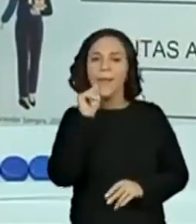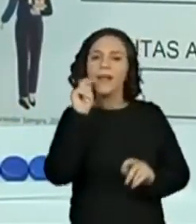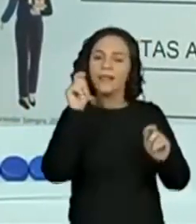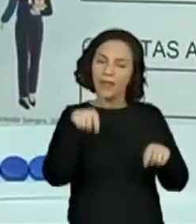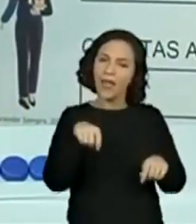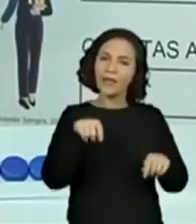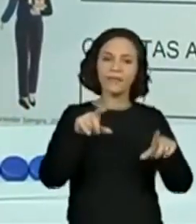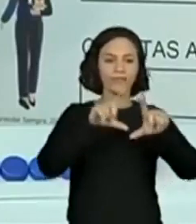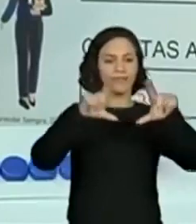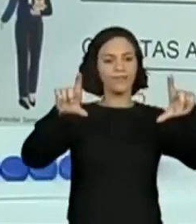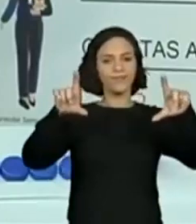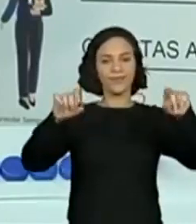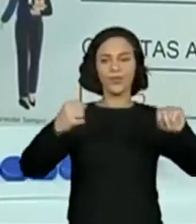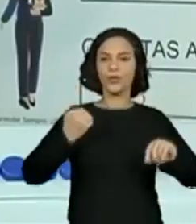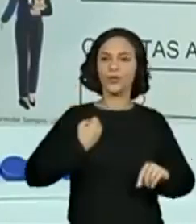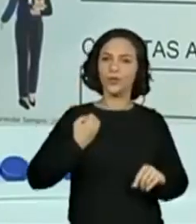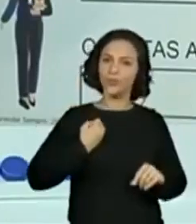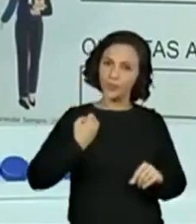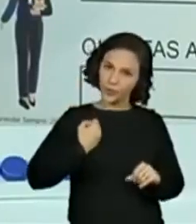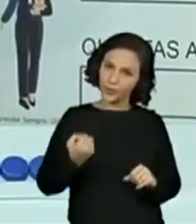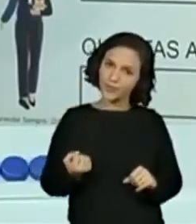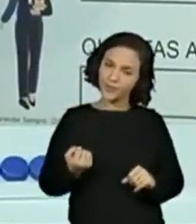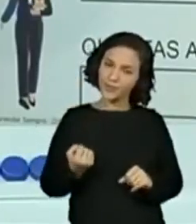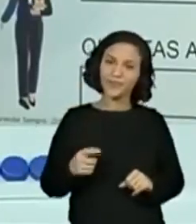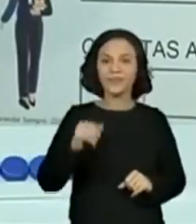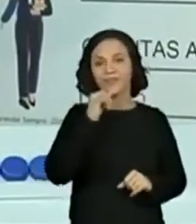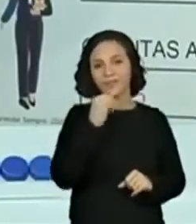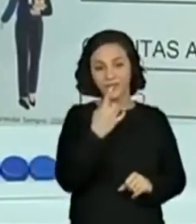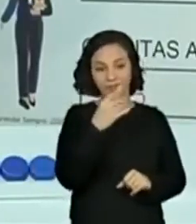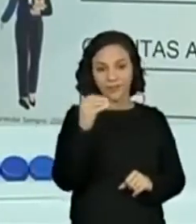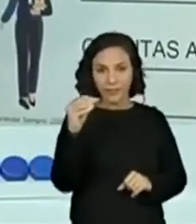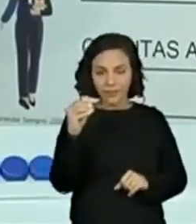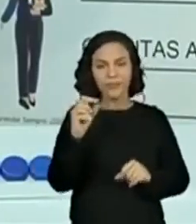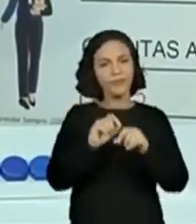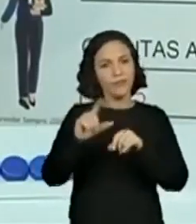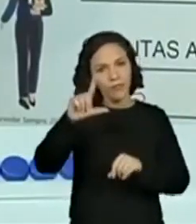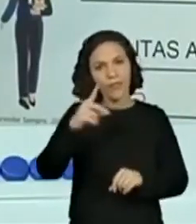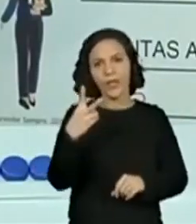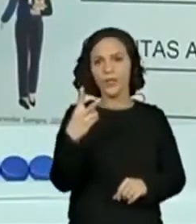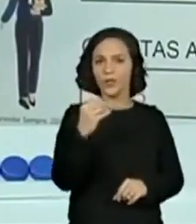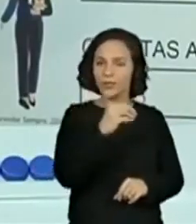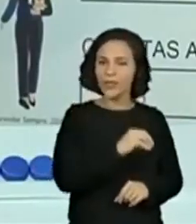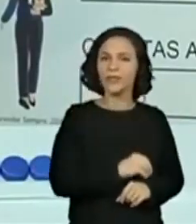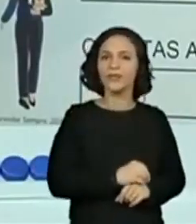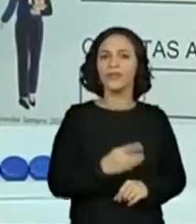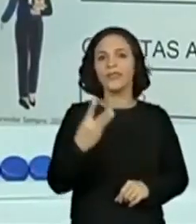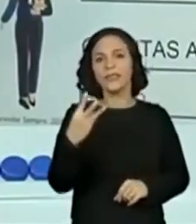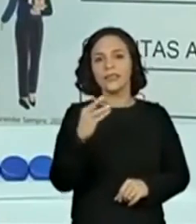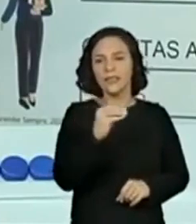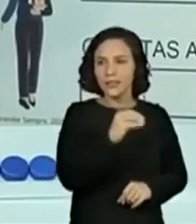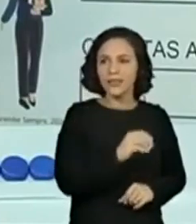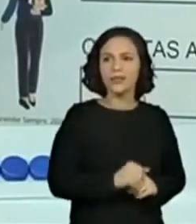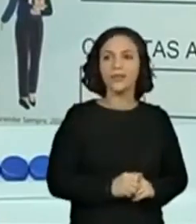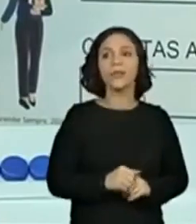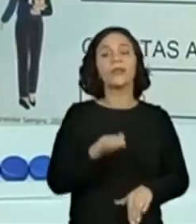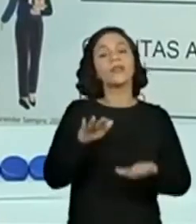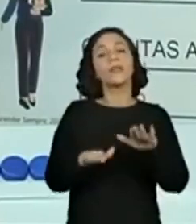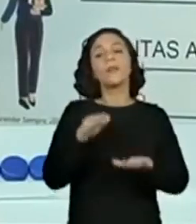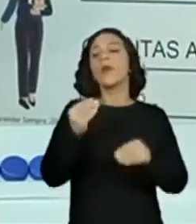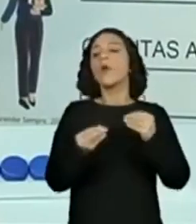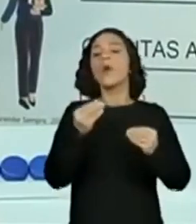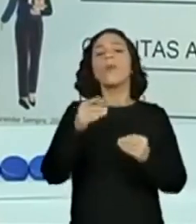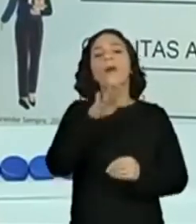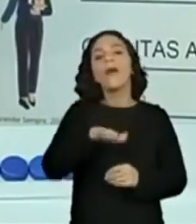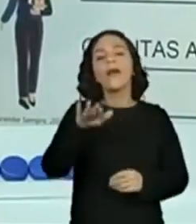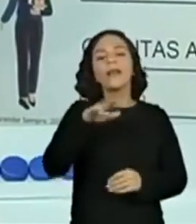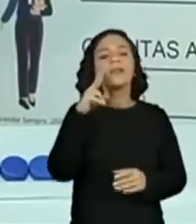construindo o quadro, né? Vou ali do 100 para o 200, do 200 para o 300. Claro que isso depende de como que a criança está lendo os